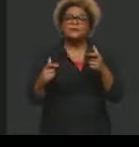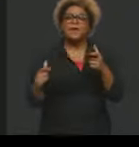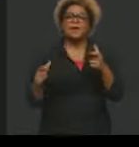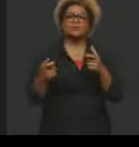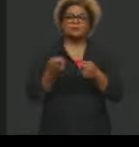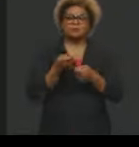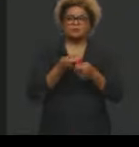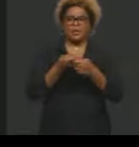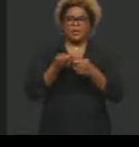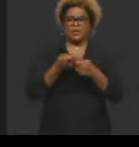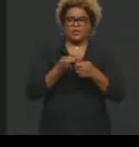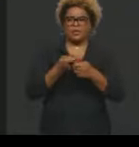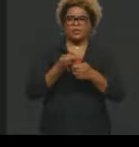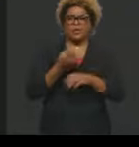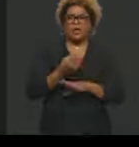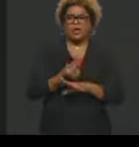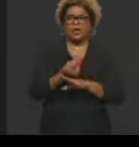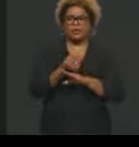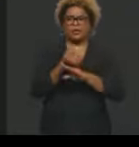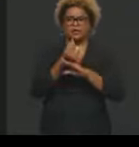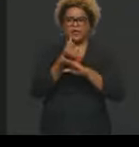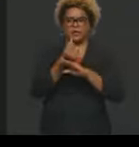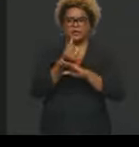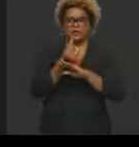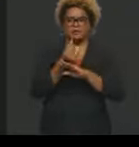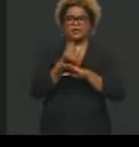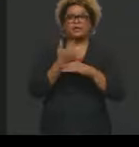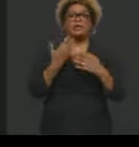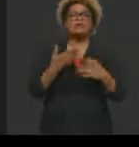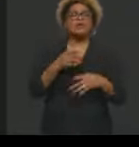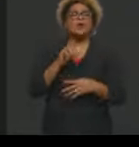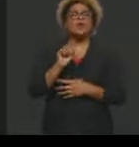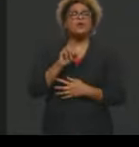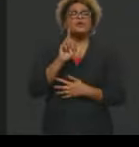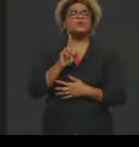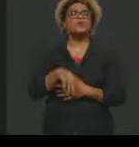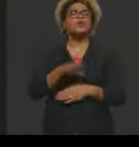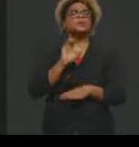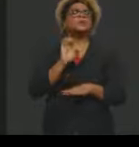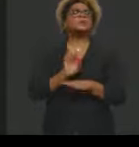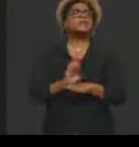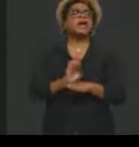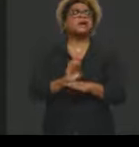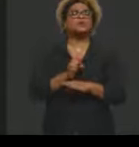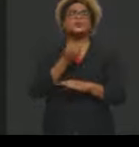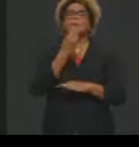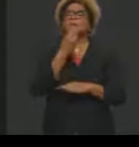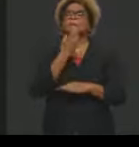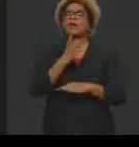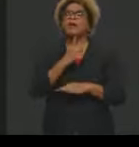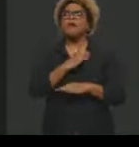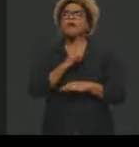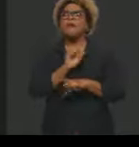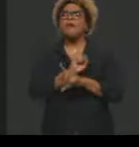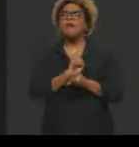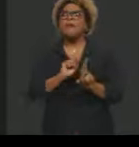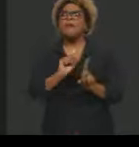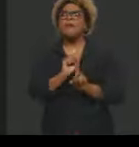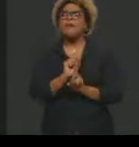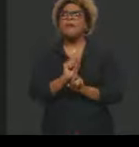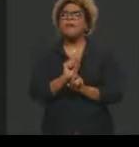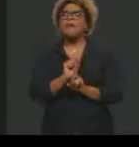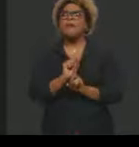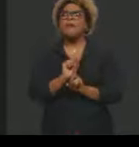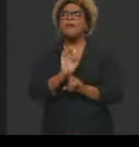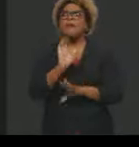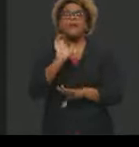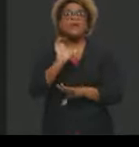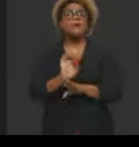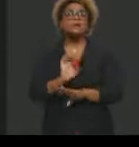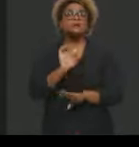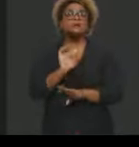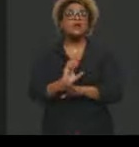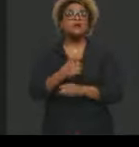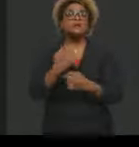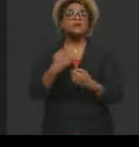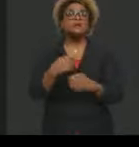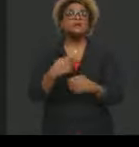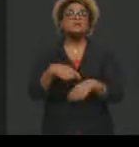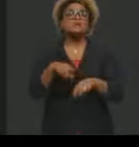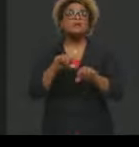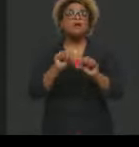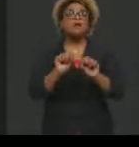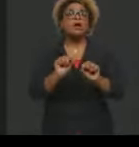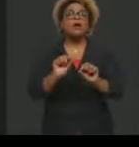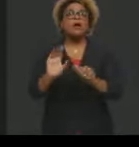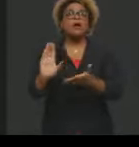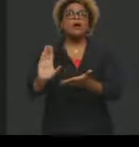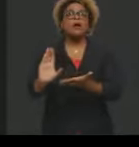um Estado que promova todos esses direitos que nós estamos tratando, ele é um Estado que requer recursos, né, você precisa